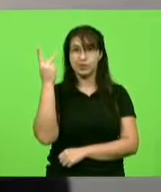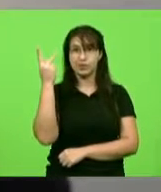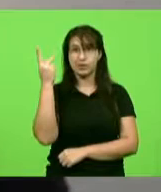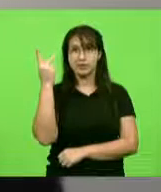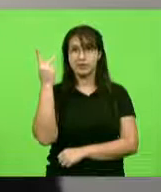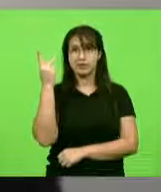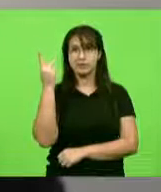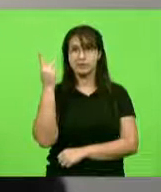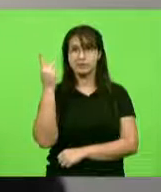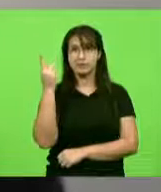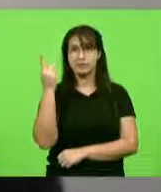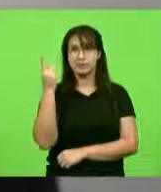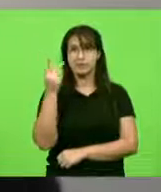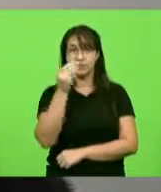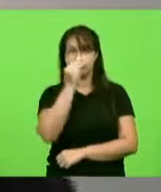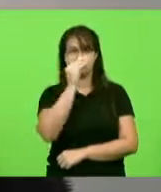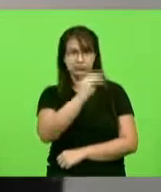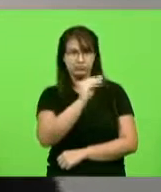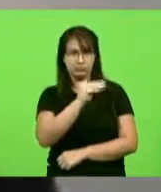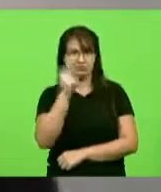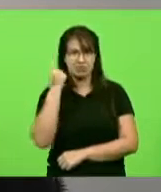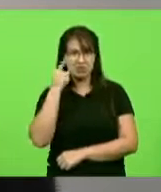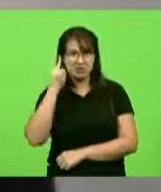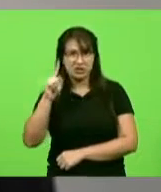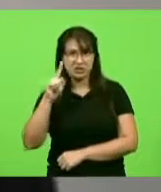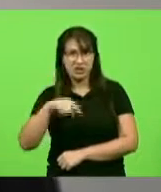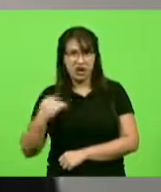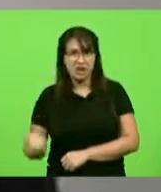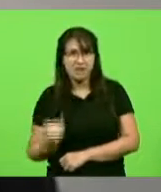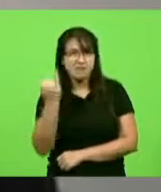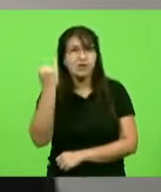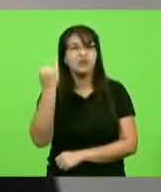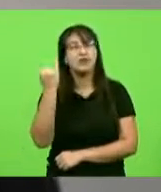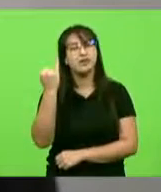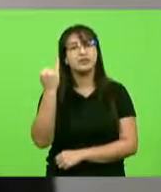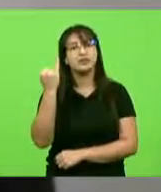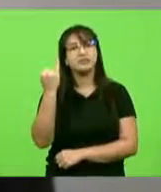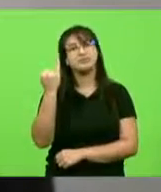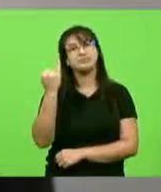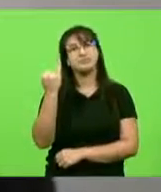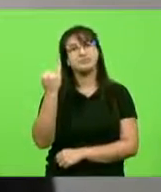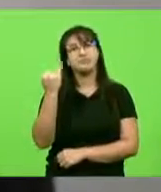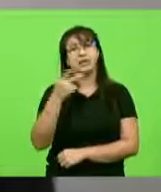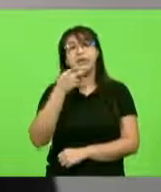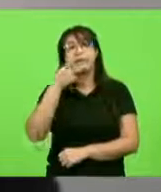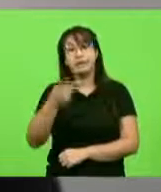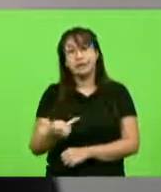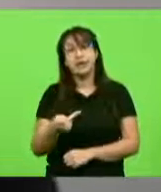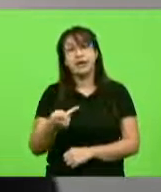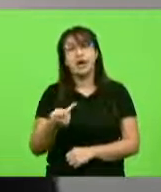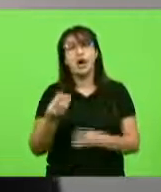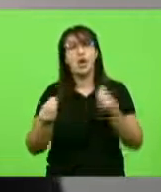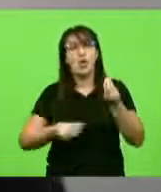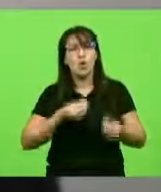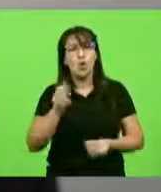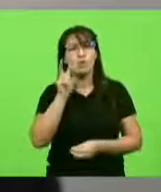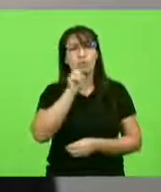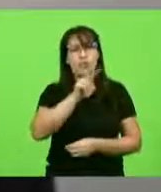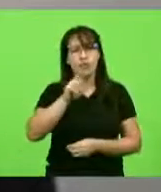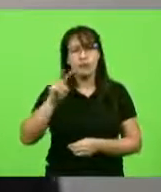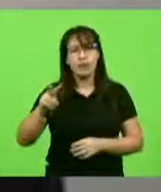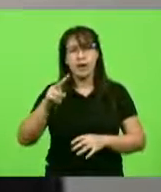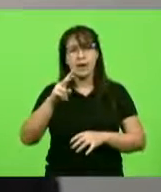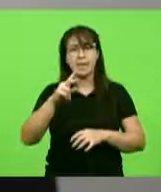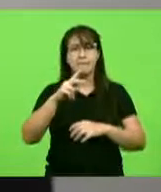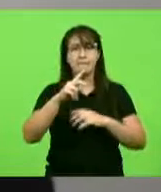deixar de falar essa data tão importante e mencionar a situação do Brasil e do mundo. Infelizmente,